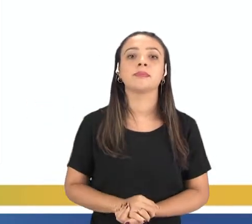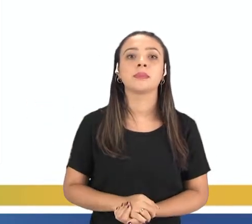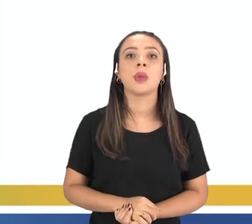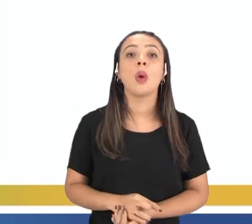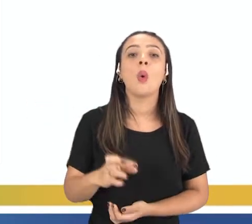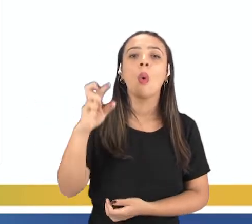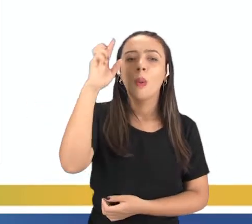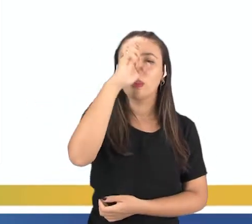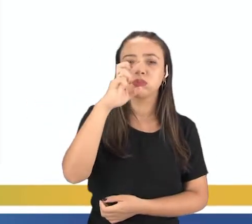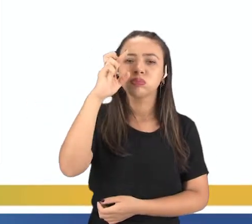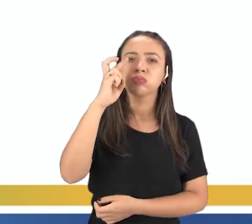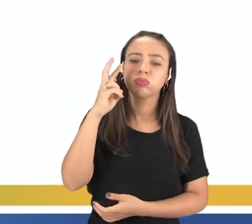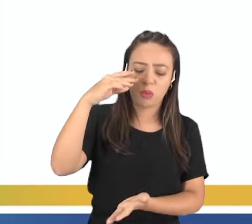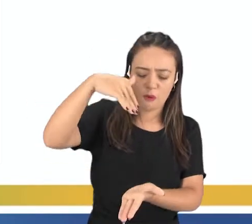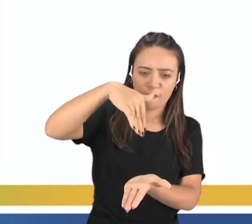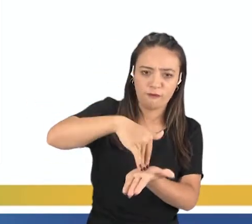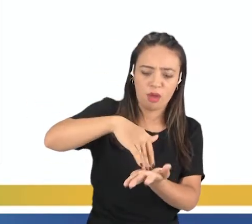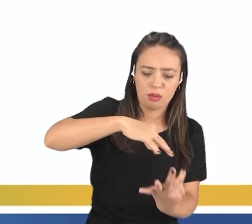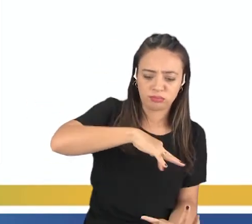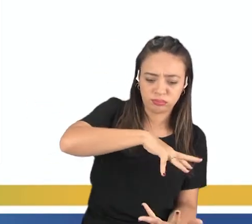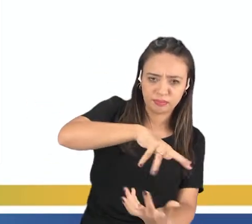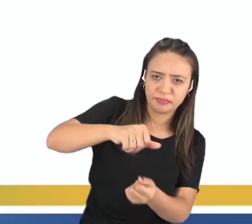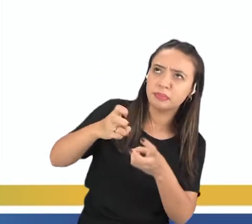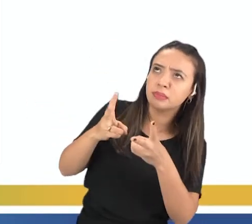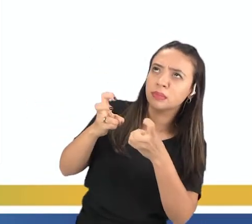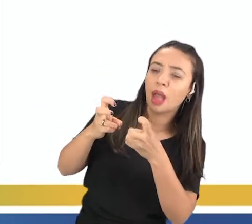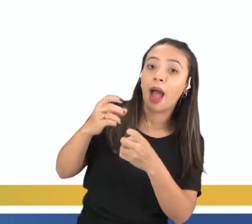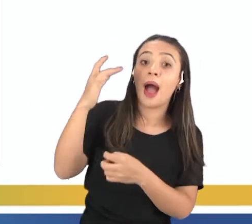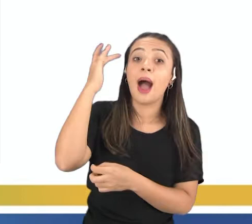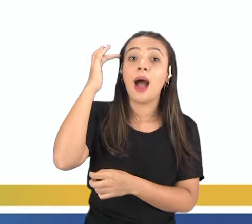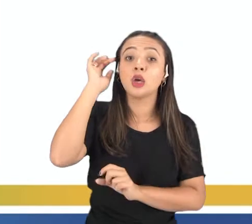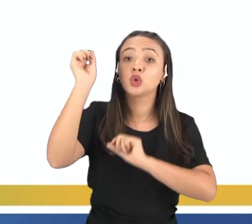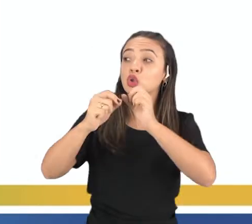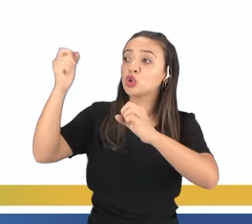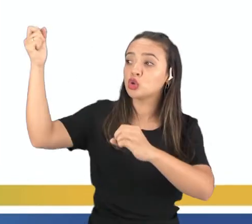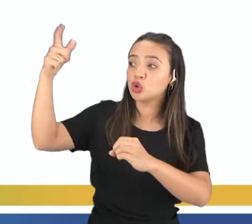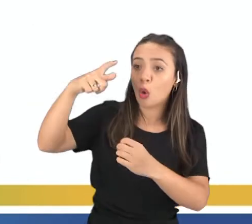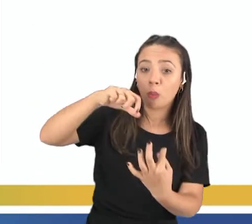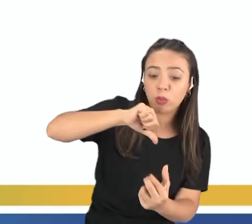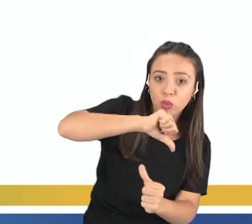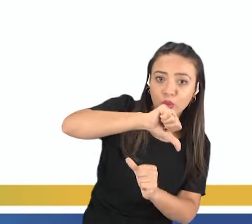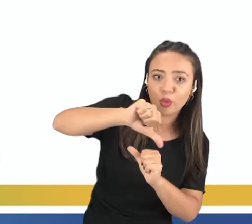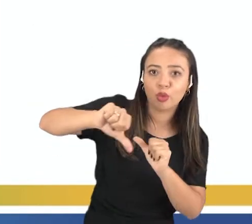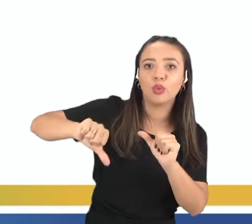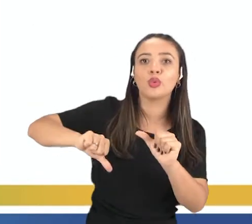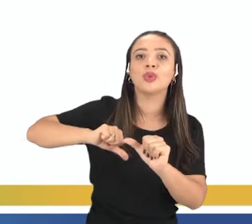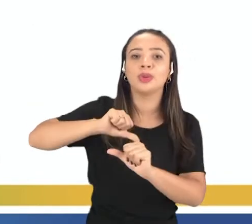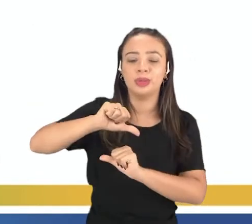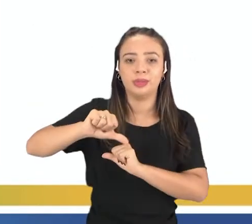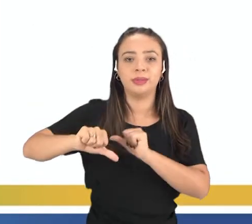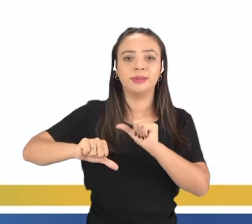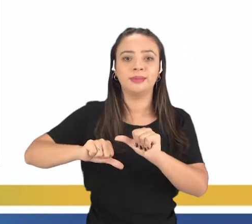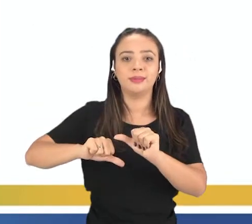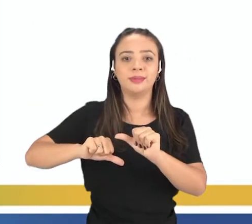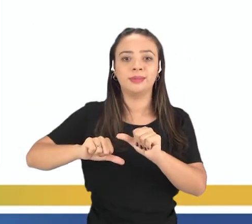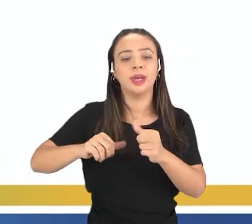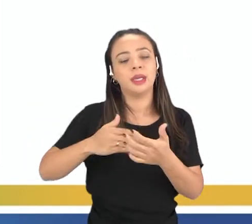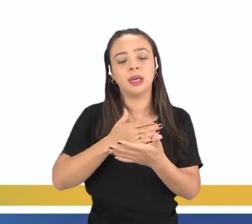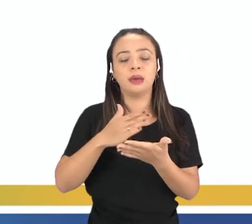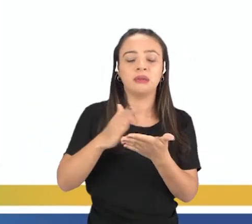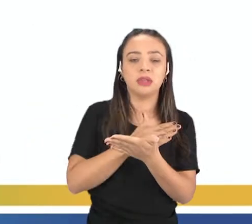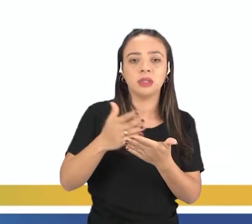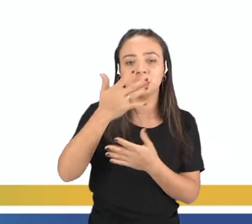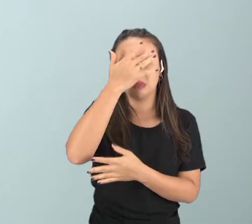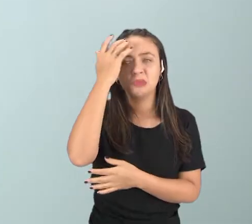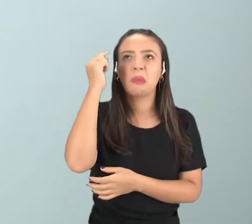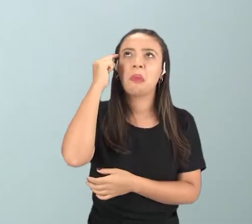tem a impressão de que o Sol muda de posição ao longo do dia. Esse é o chamado movimento aparente do Sol, tá? Então, é comum que as pessoas digam,